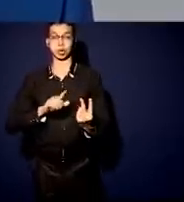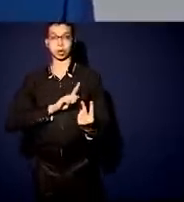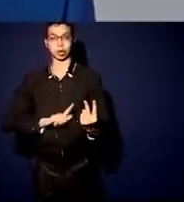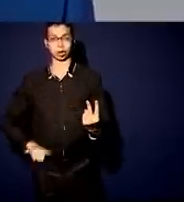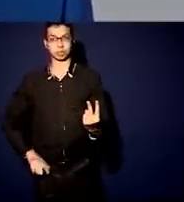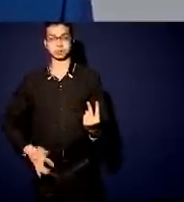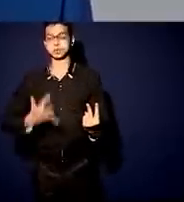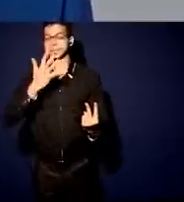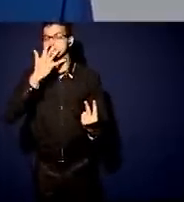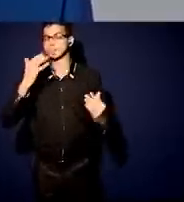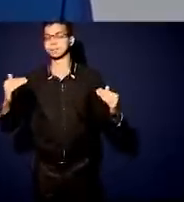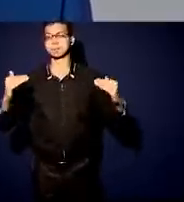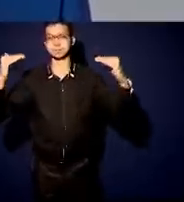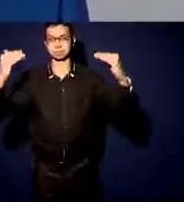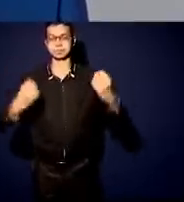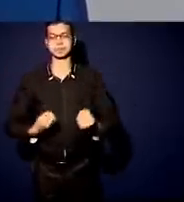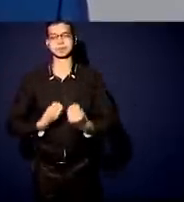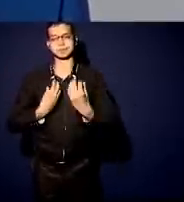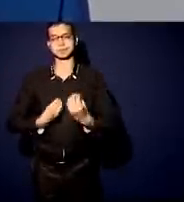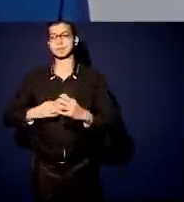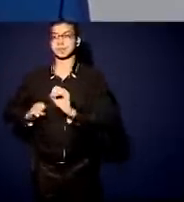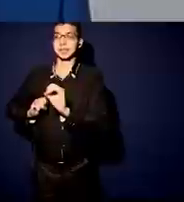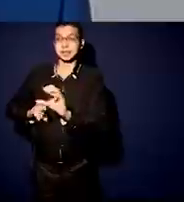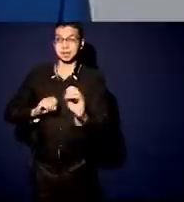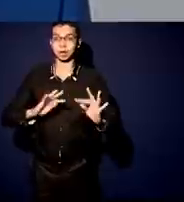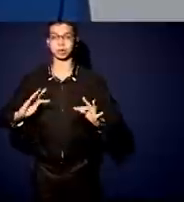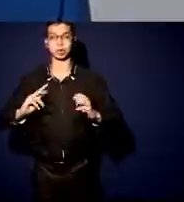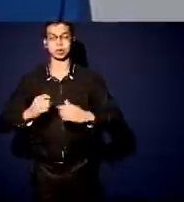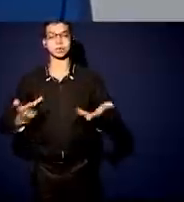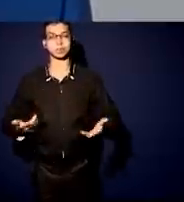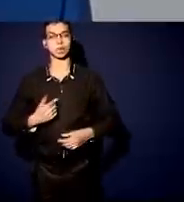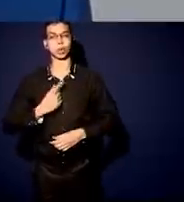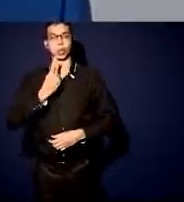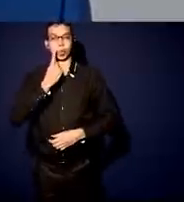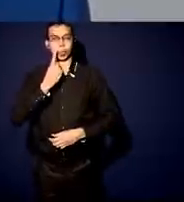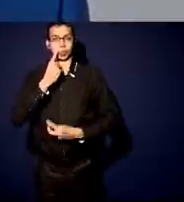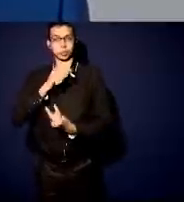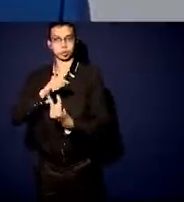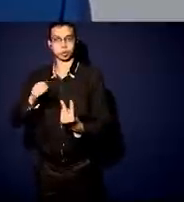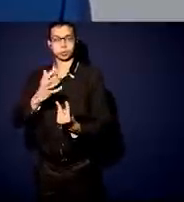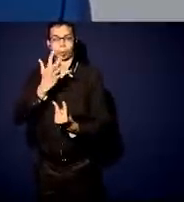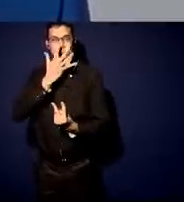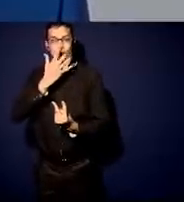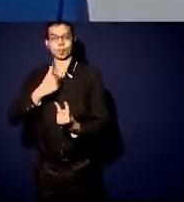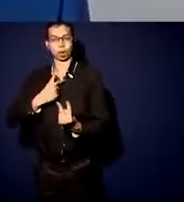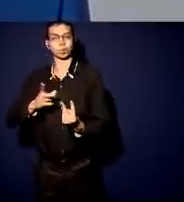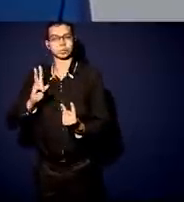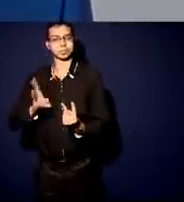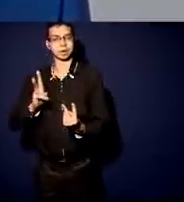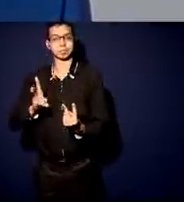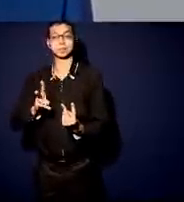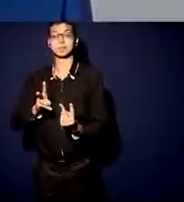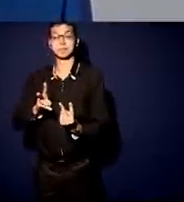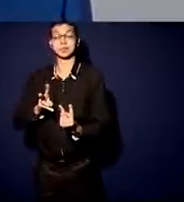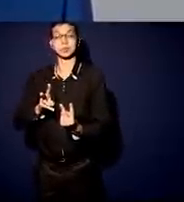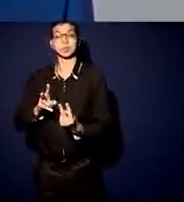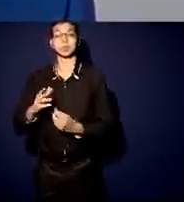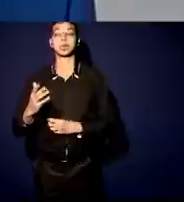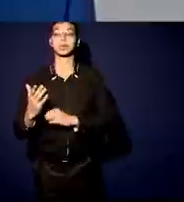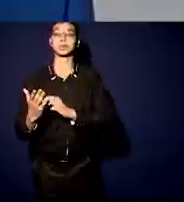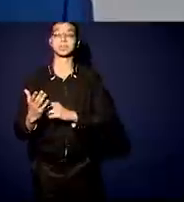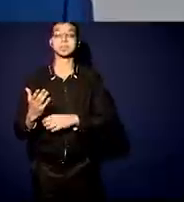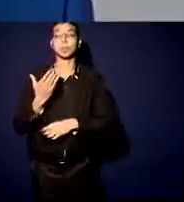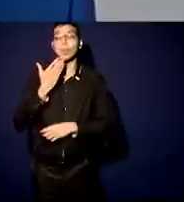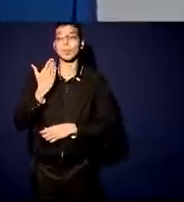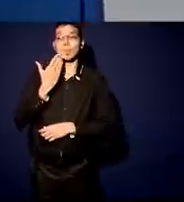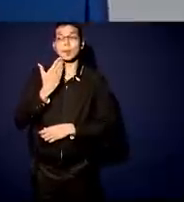muito a ensinar para todos. Então, procuro me espelhar nessas duas grandes figuras que, com certeza, inspiram. E é isso,